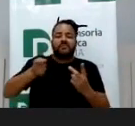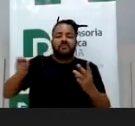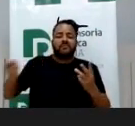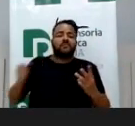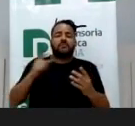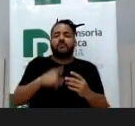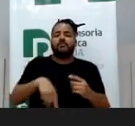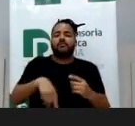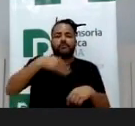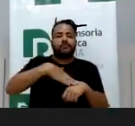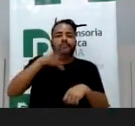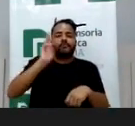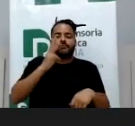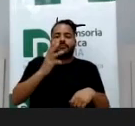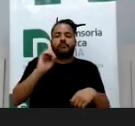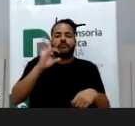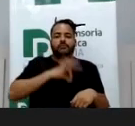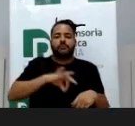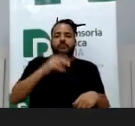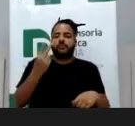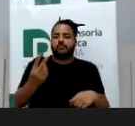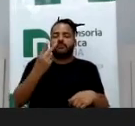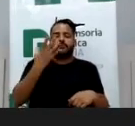mais de 30 salários mínimos para duas crianças,